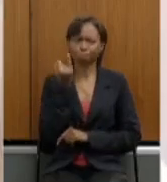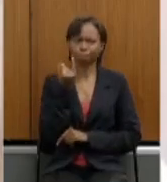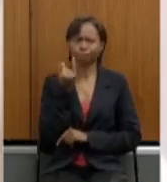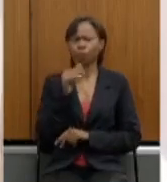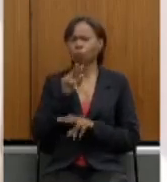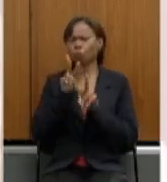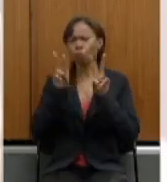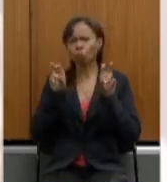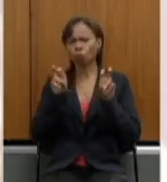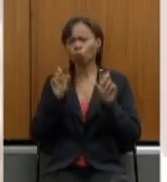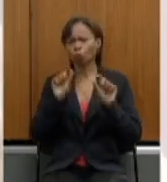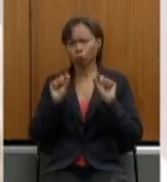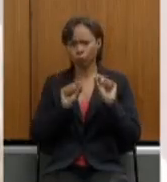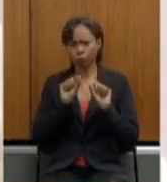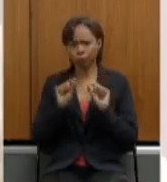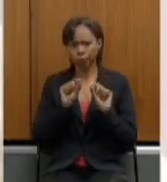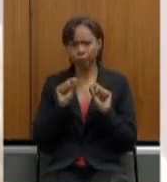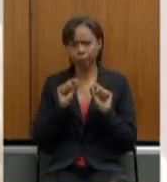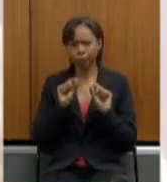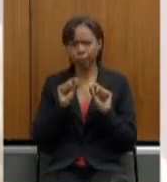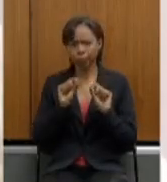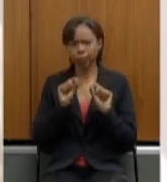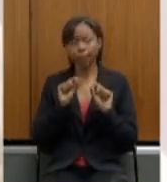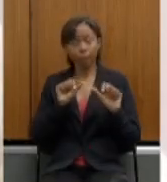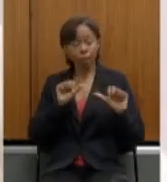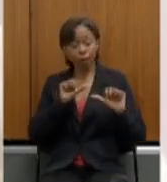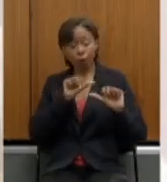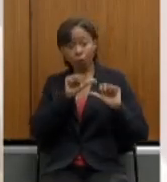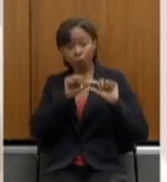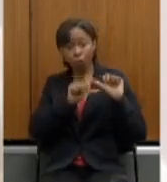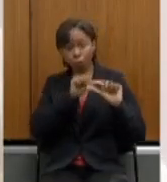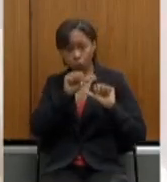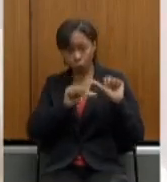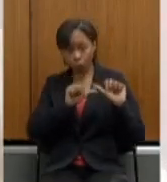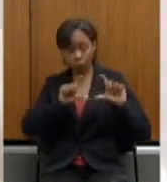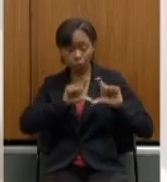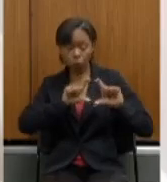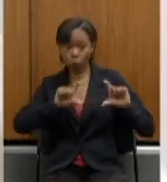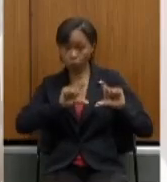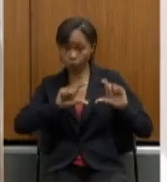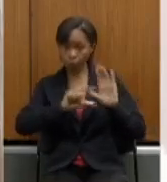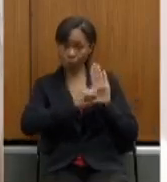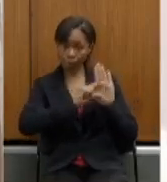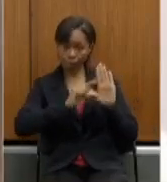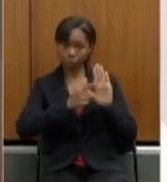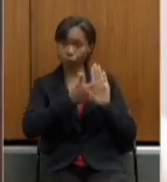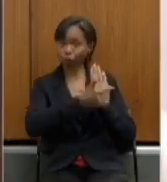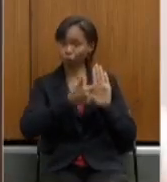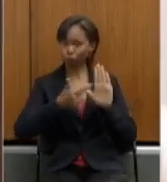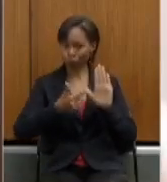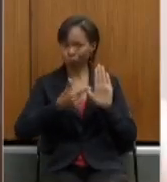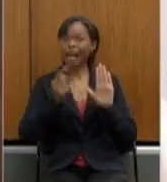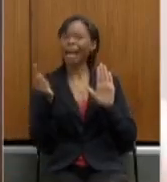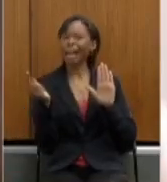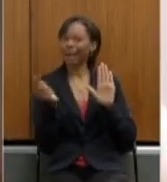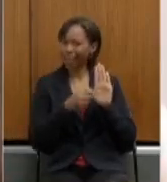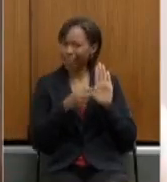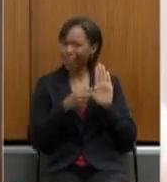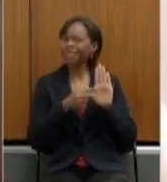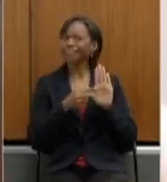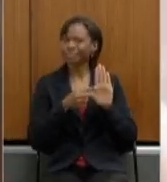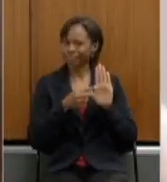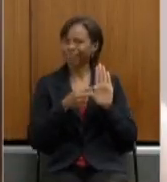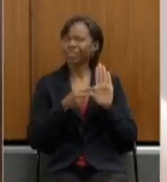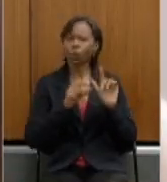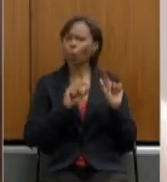é a alteração do parágrafo 22, né? Essa sim, que é o como,